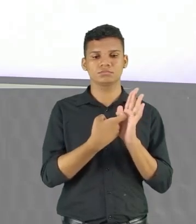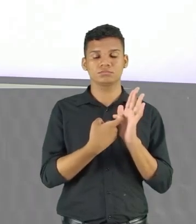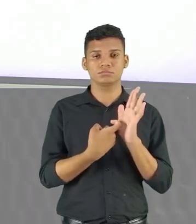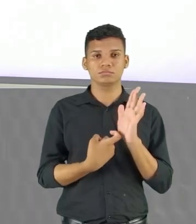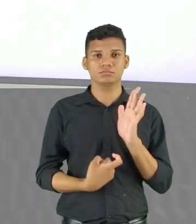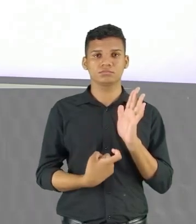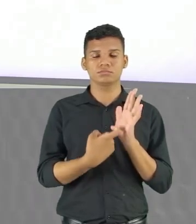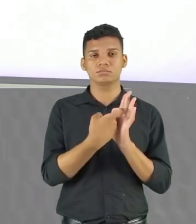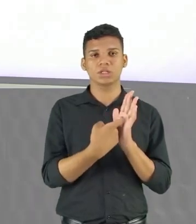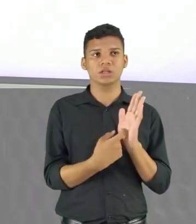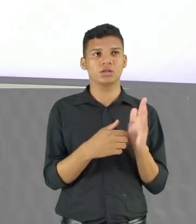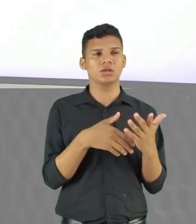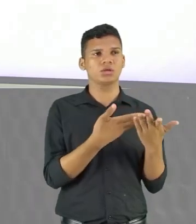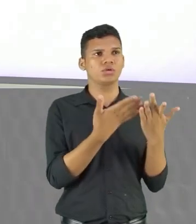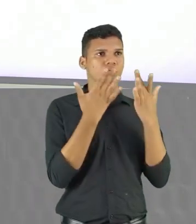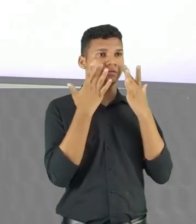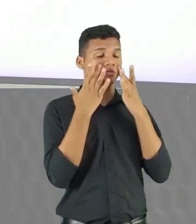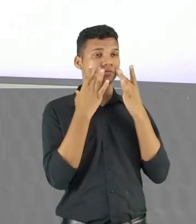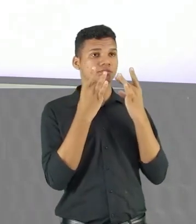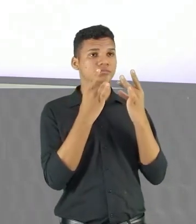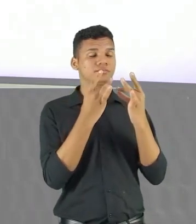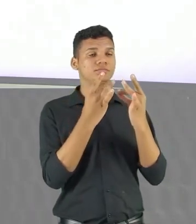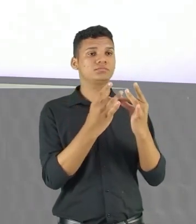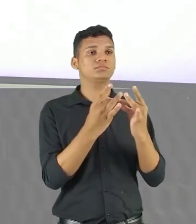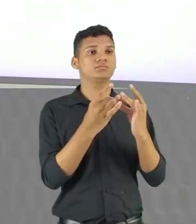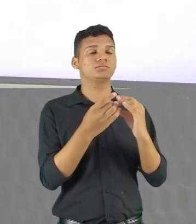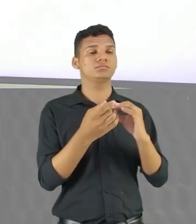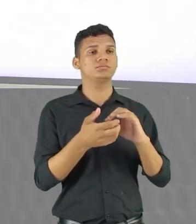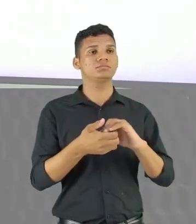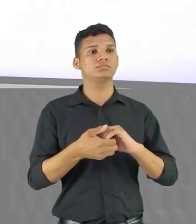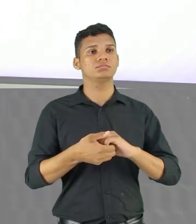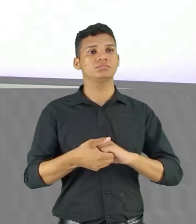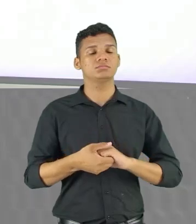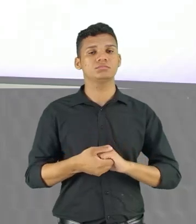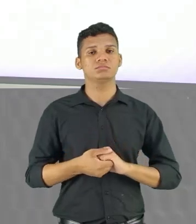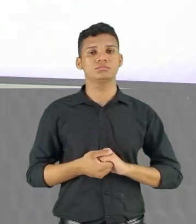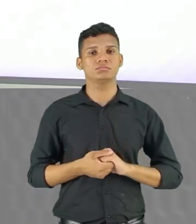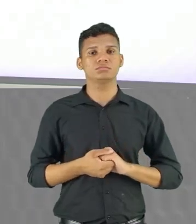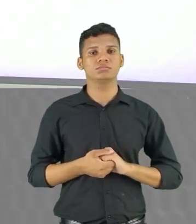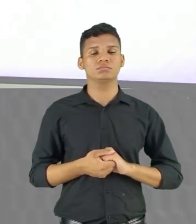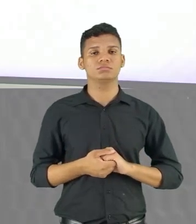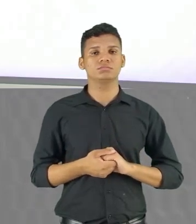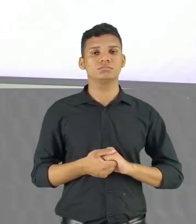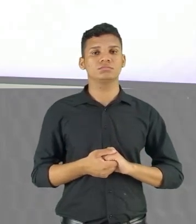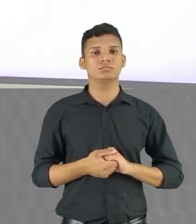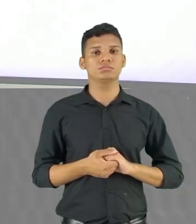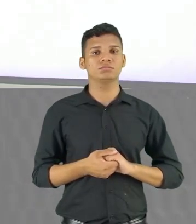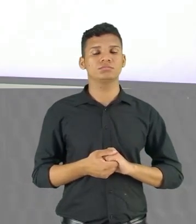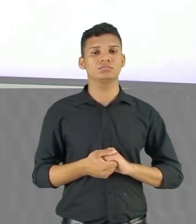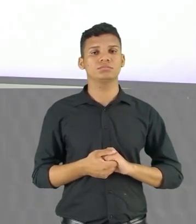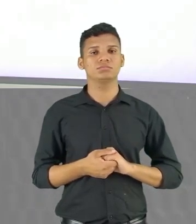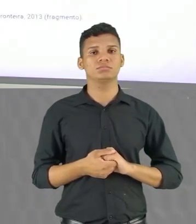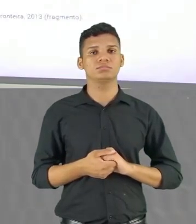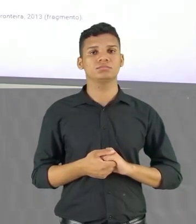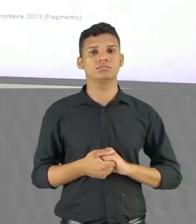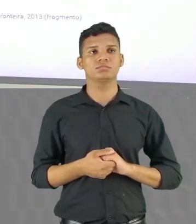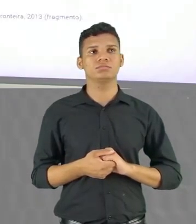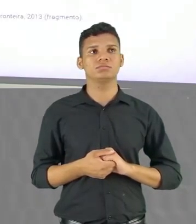passou Que silêncio prenda a minha Que desvio triunfal Da verdade